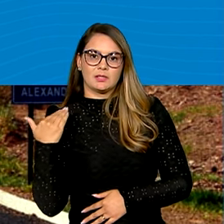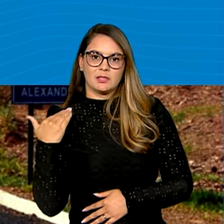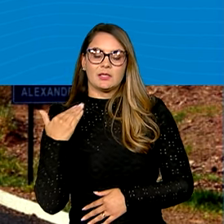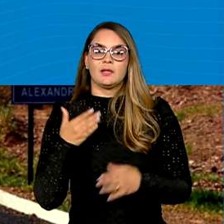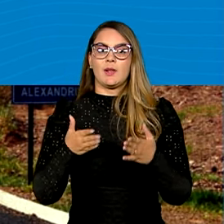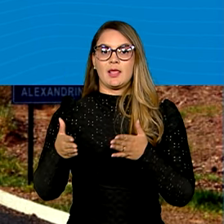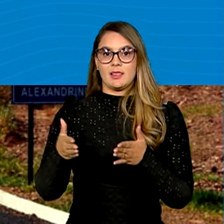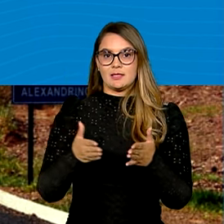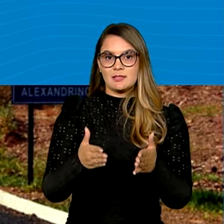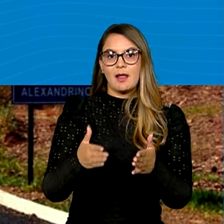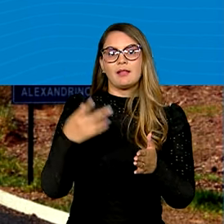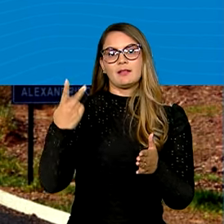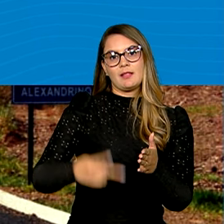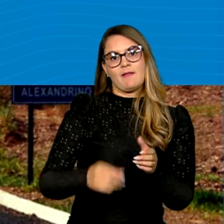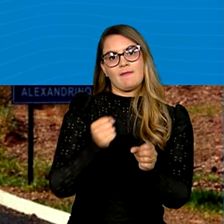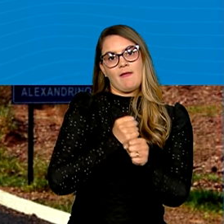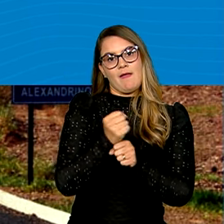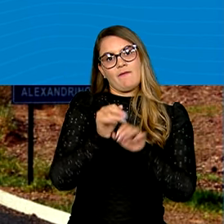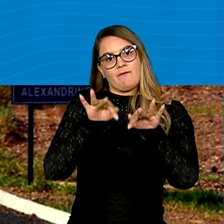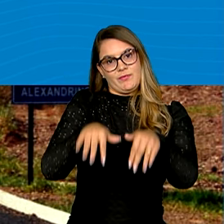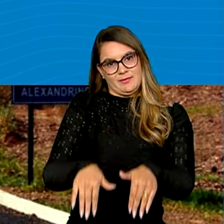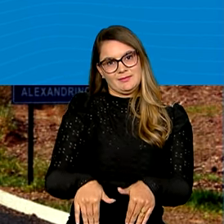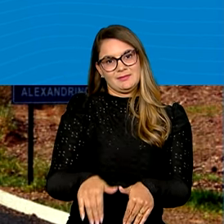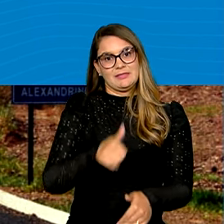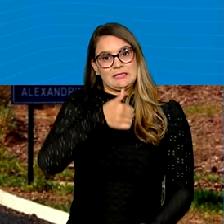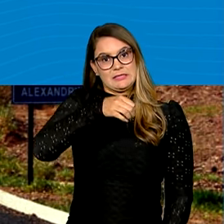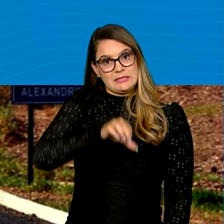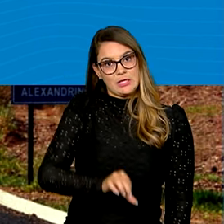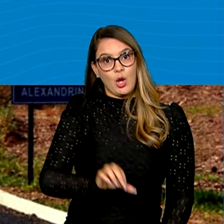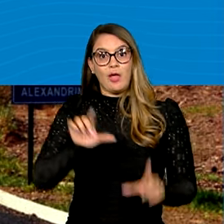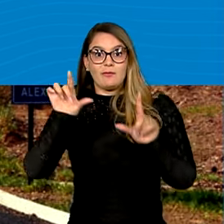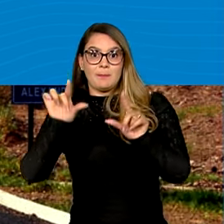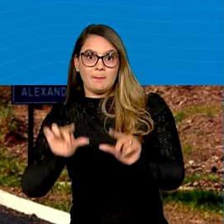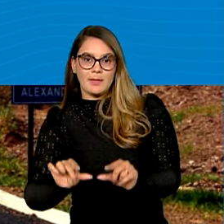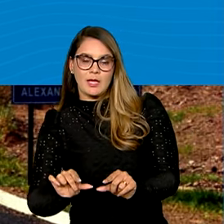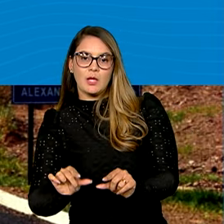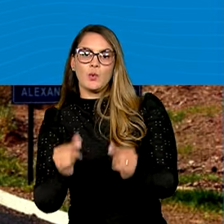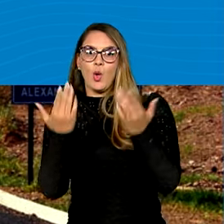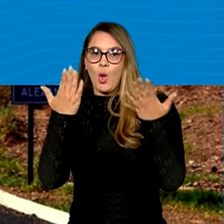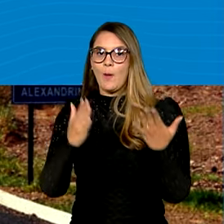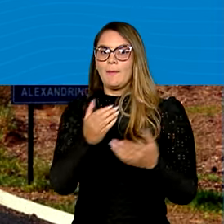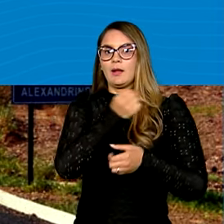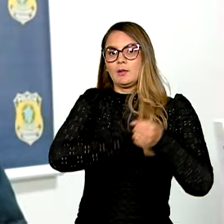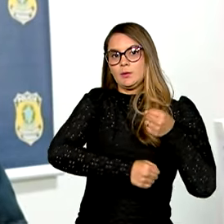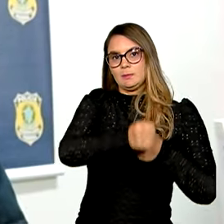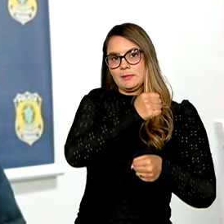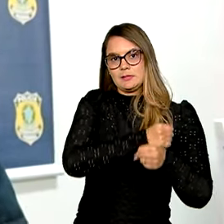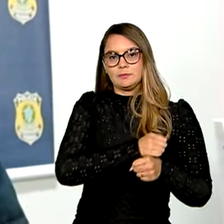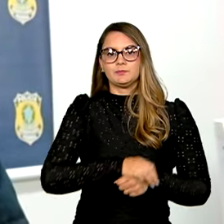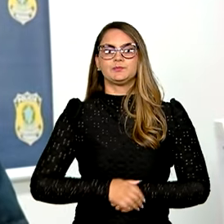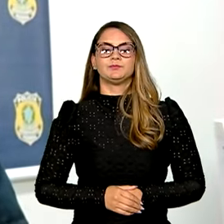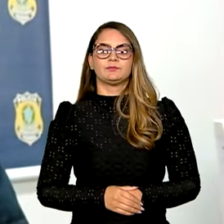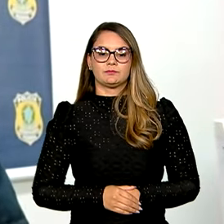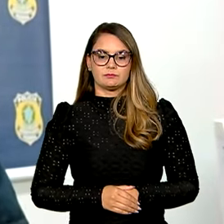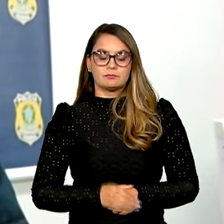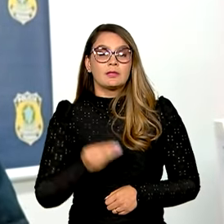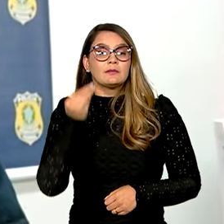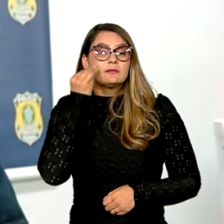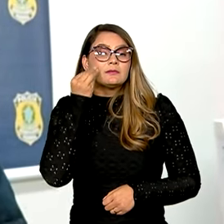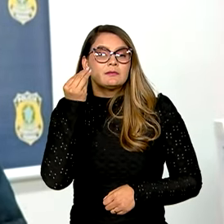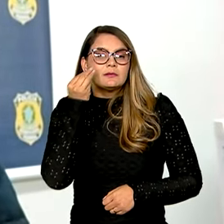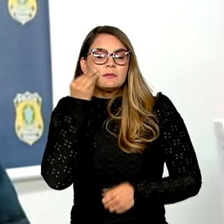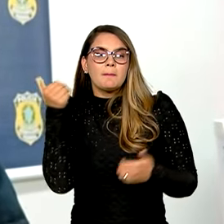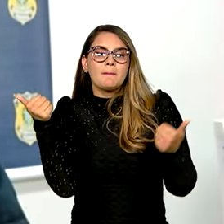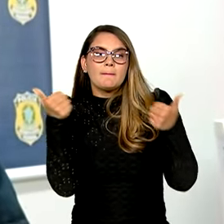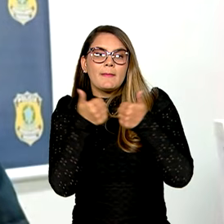nas estradas neste fim de ano, 19 a menos que em 2022. É sempre tentar chegar o mais